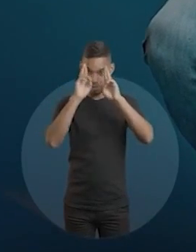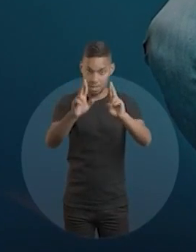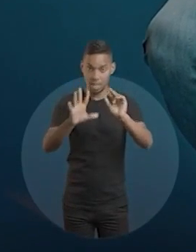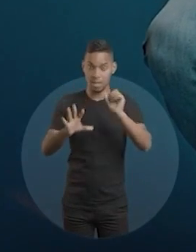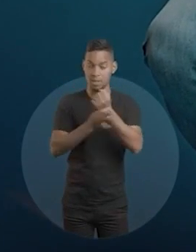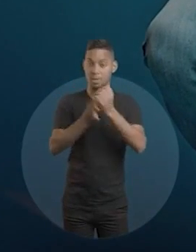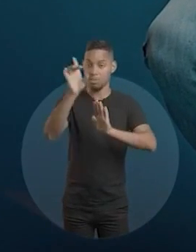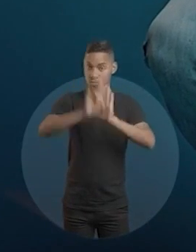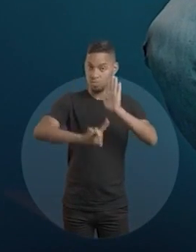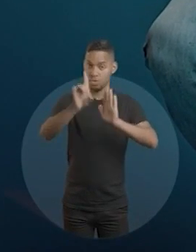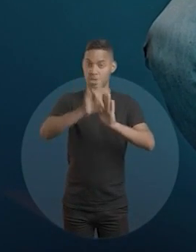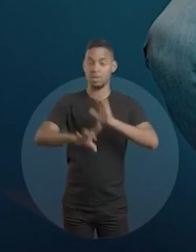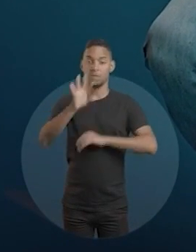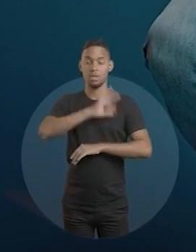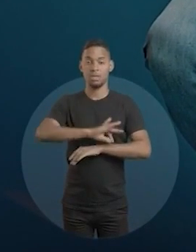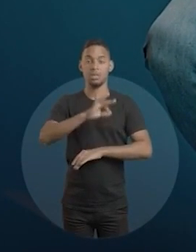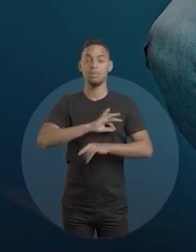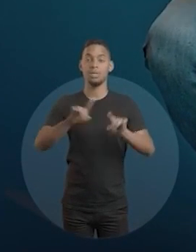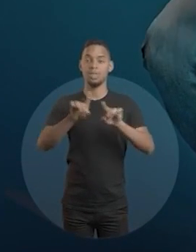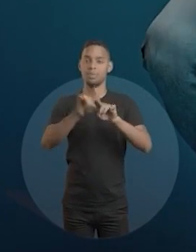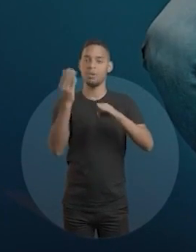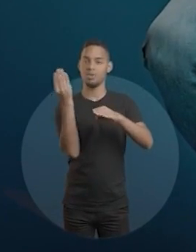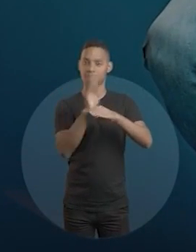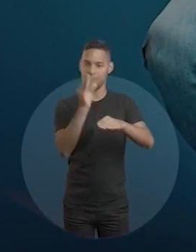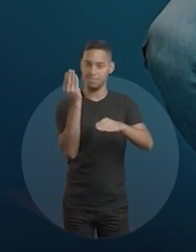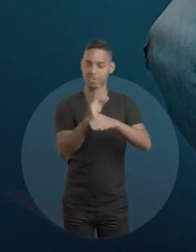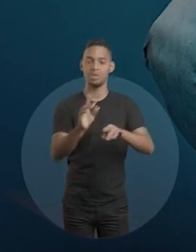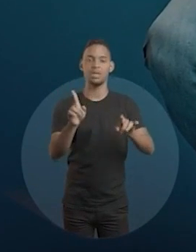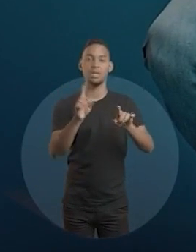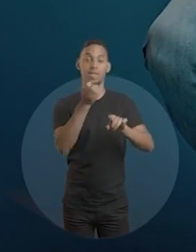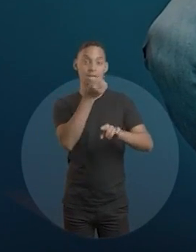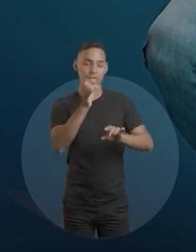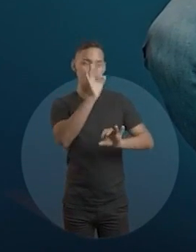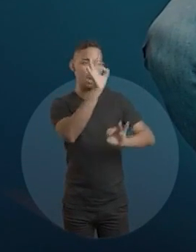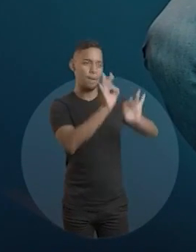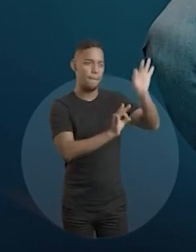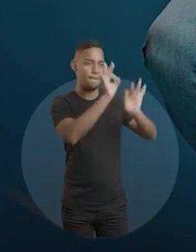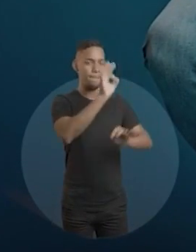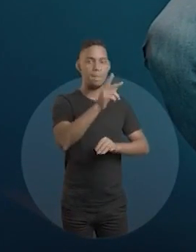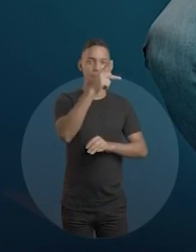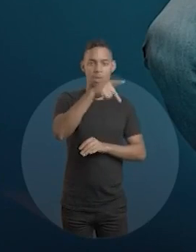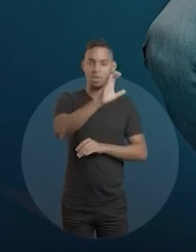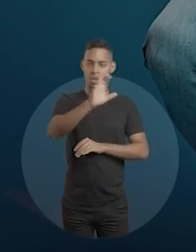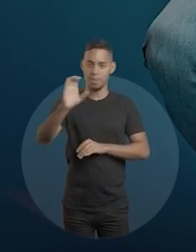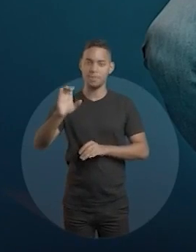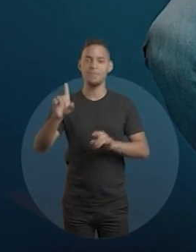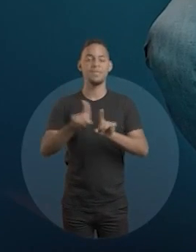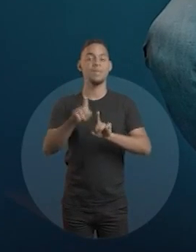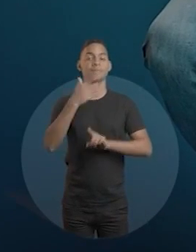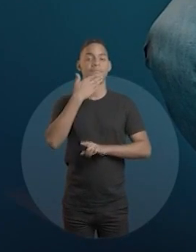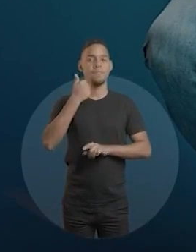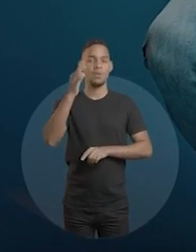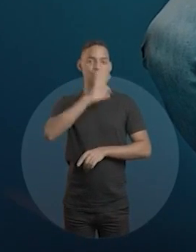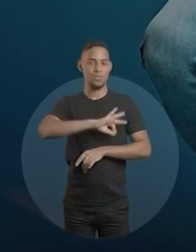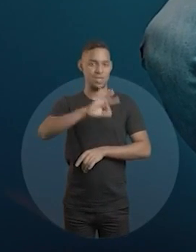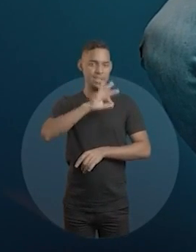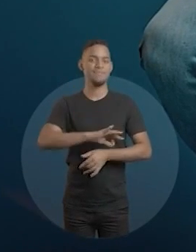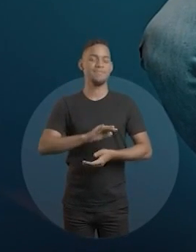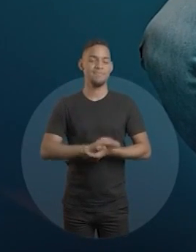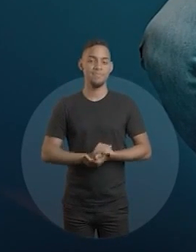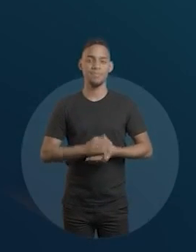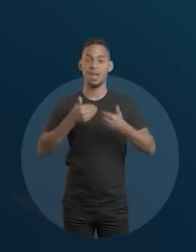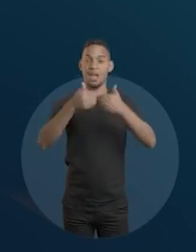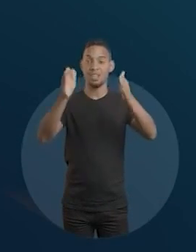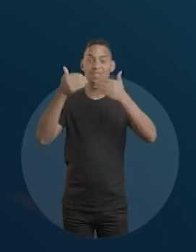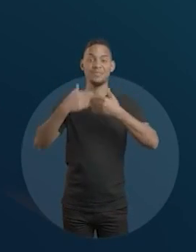Respeitar e garantir os direitos salariais e os adicionais. Reorganizando os planos de cargos e carreiras e melhorando os salários